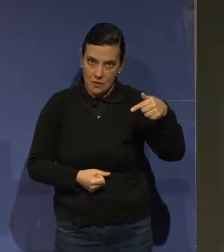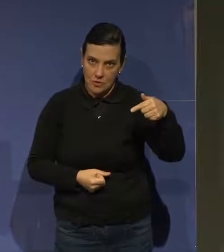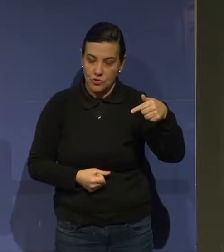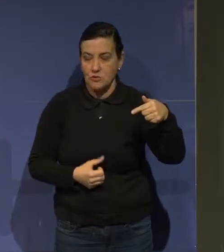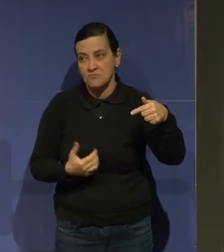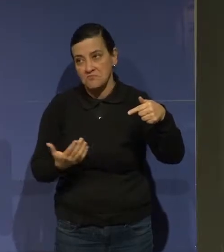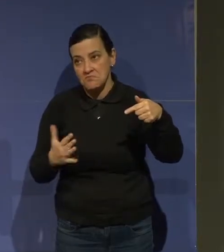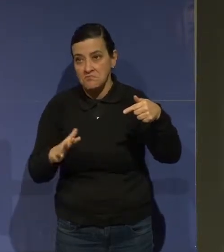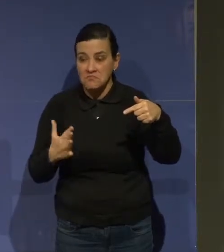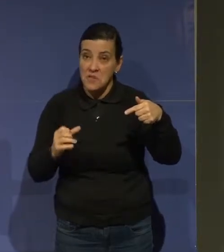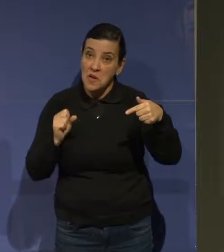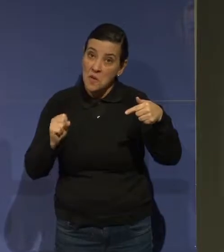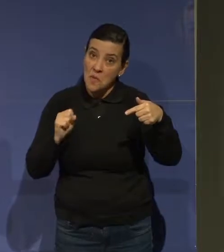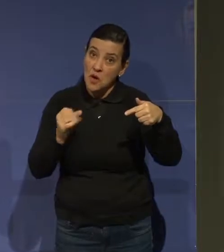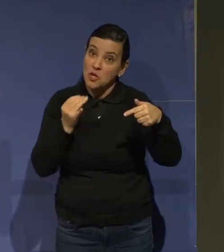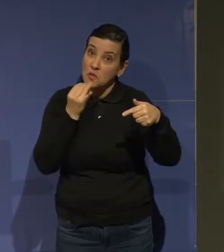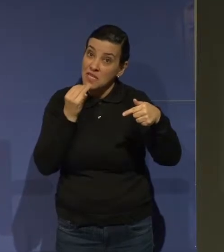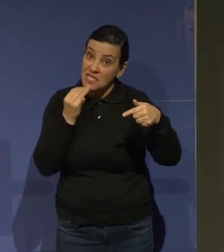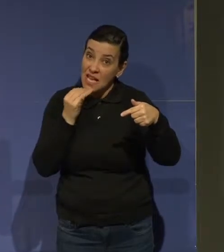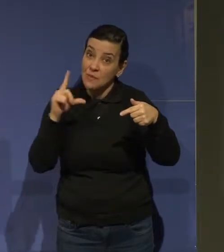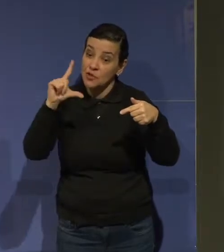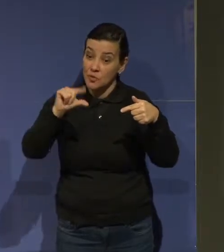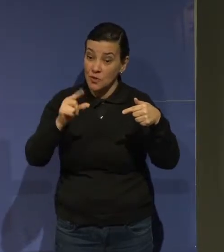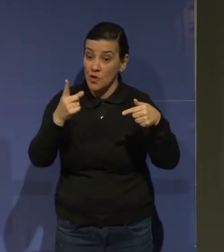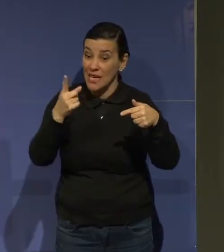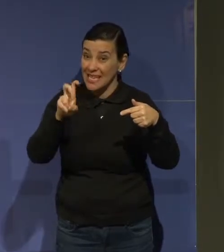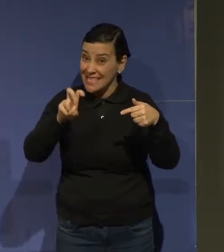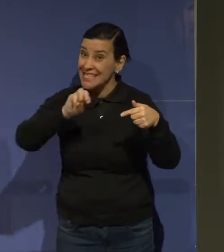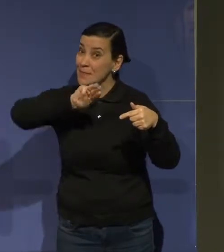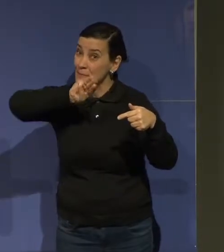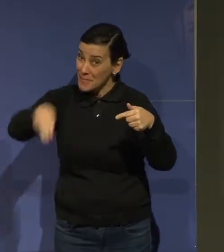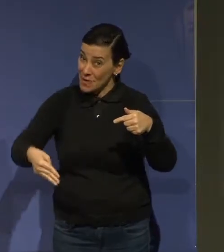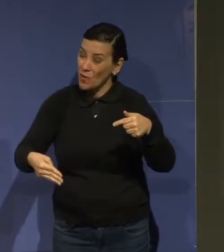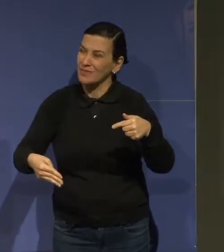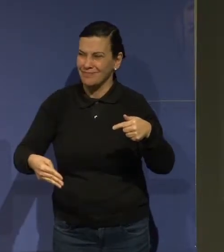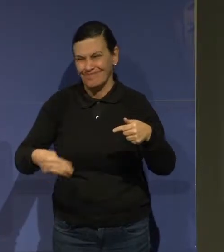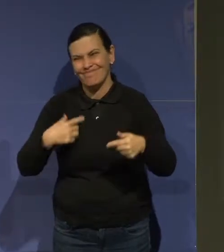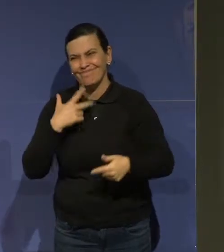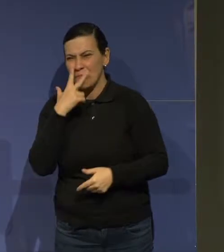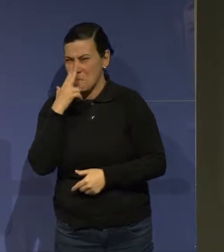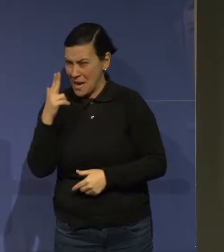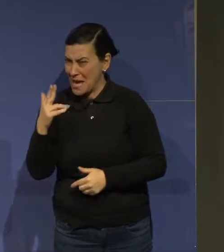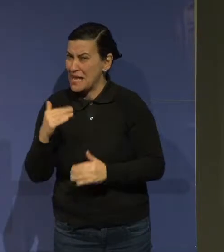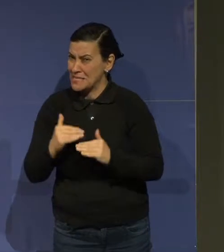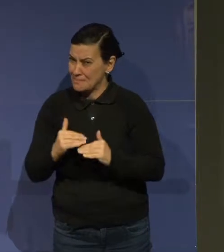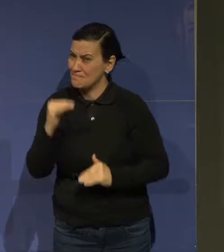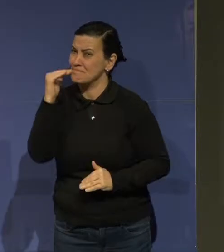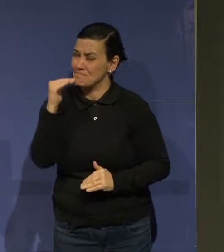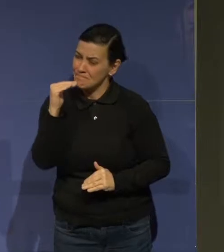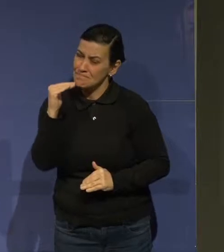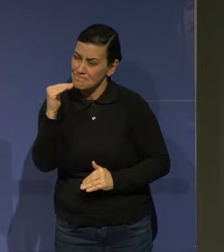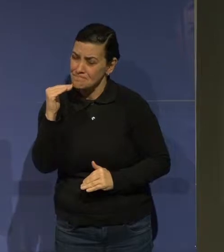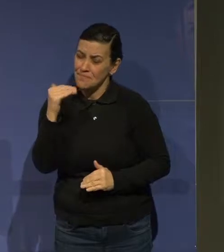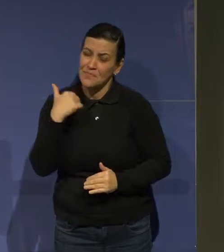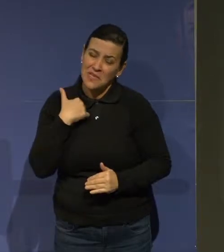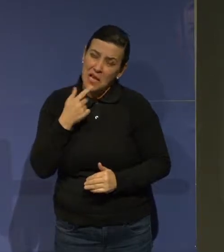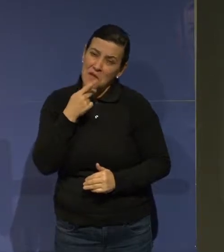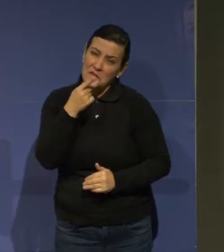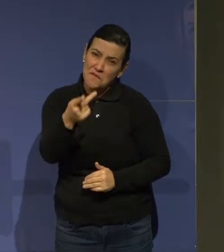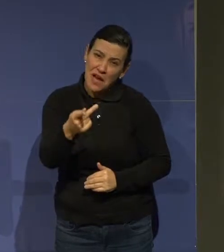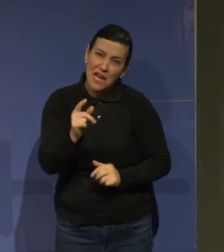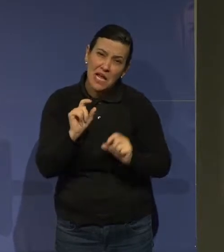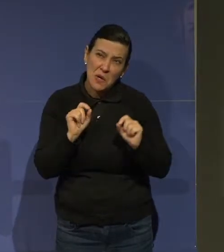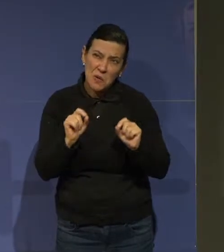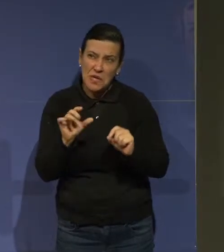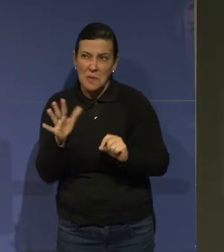pularia para 15 milhões de pessoas, que eu acho que é mais. Mas não é a realidade. Eu diria que é mais por volta